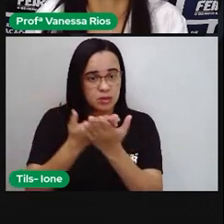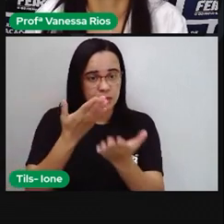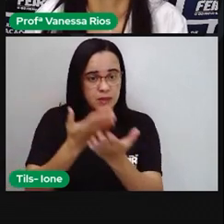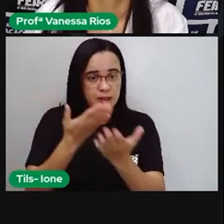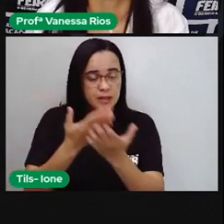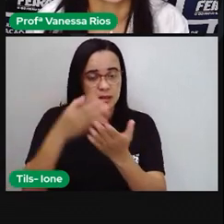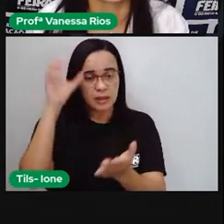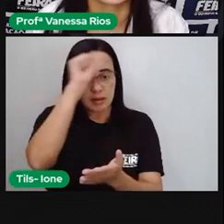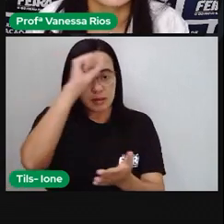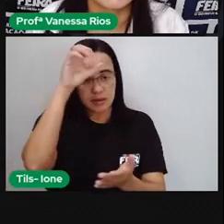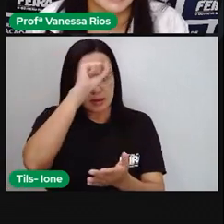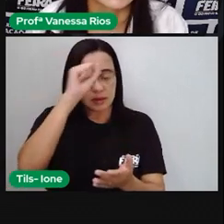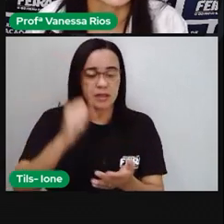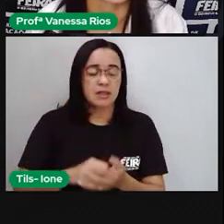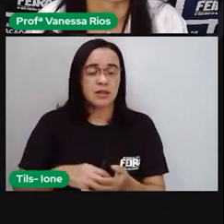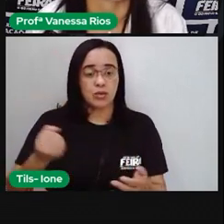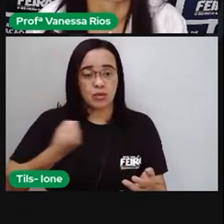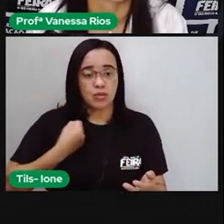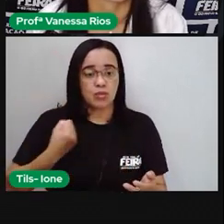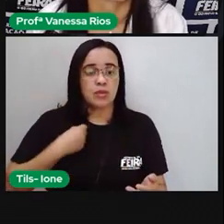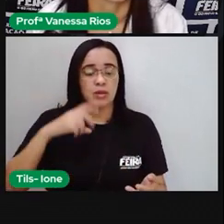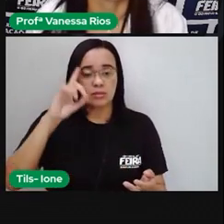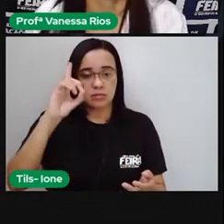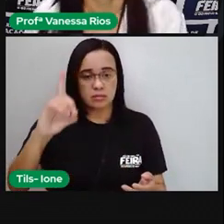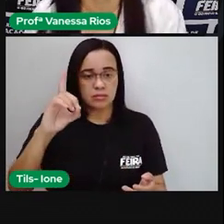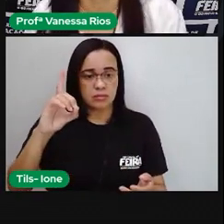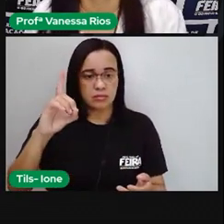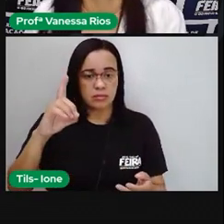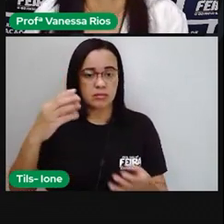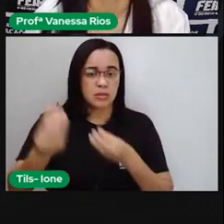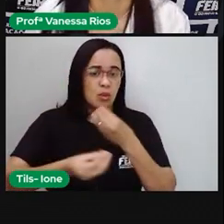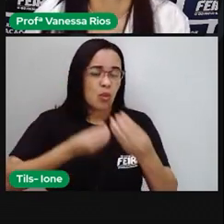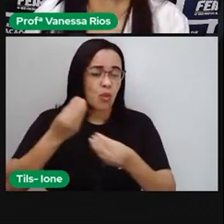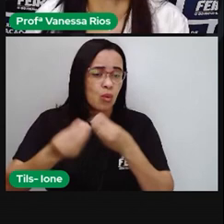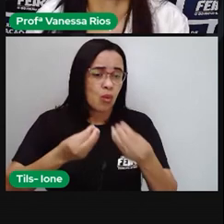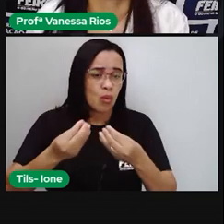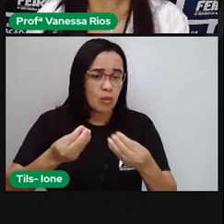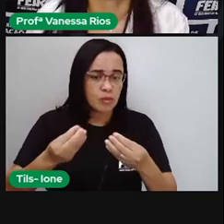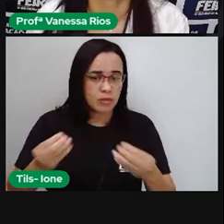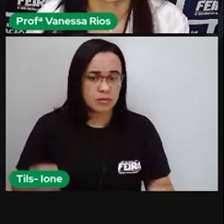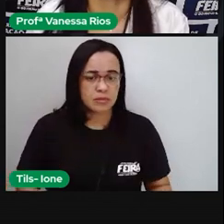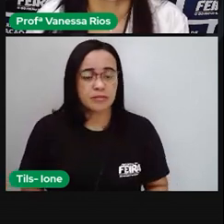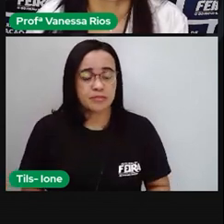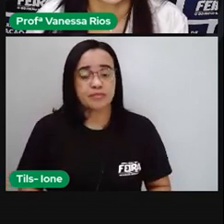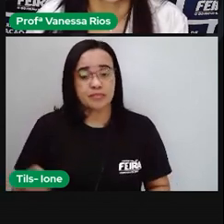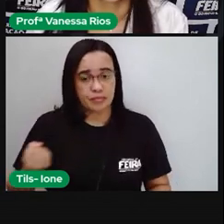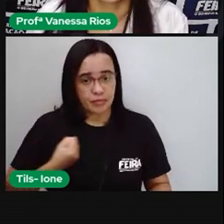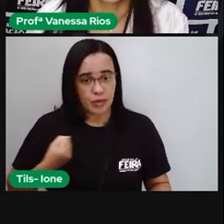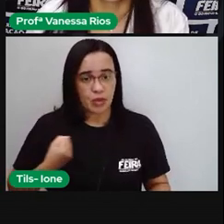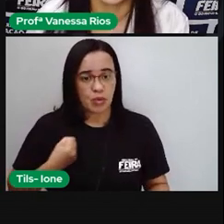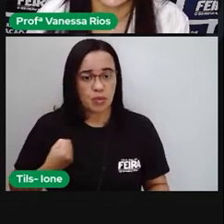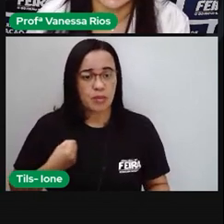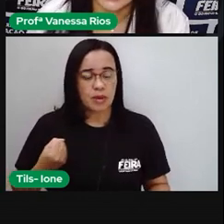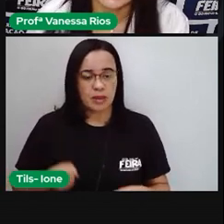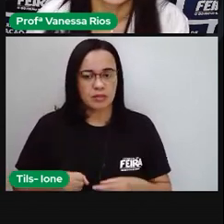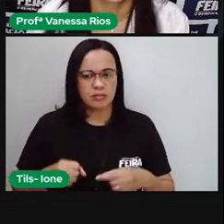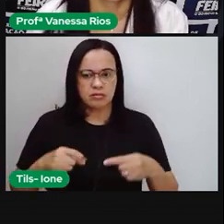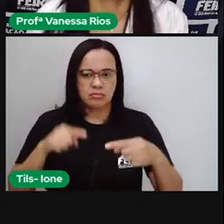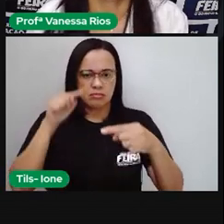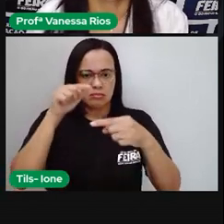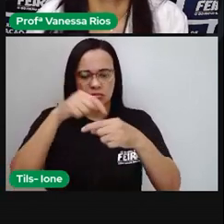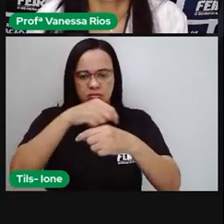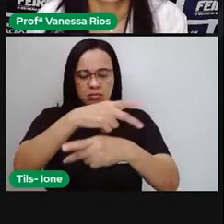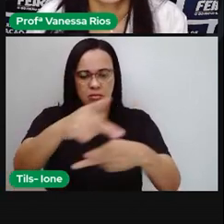números decimais. Os números decimais são números racionais não inteiros,